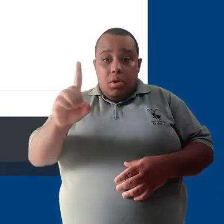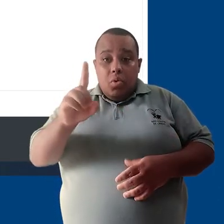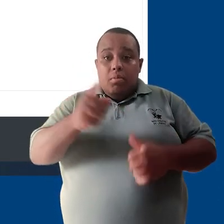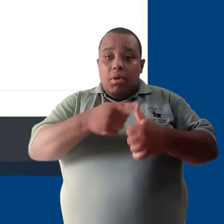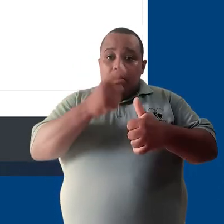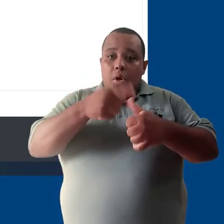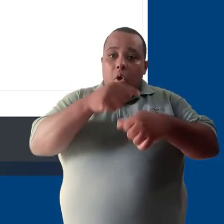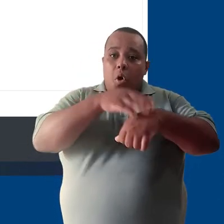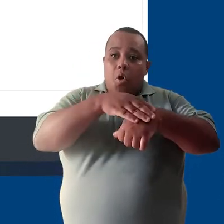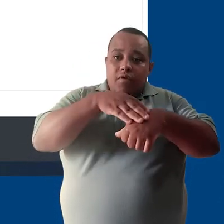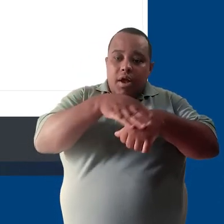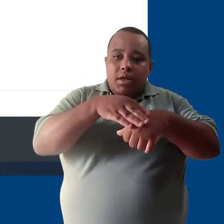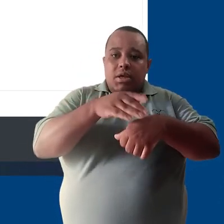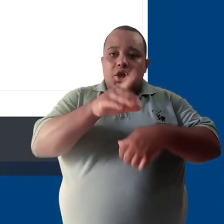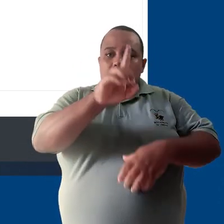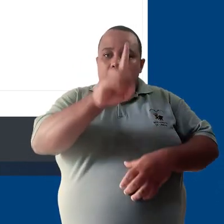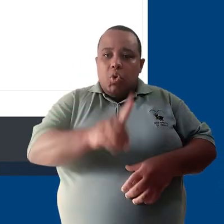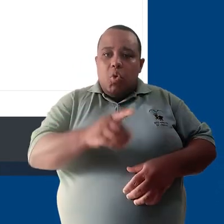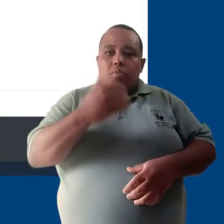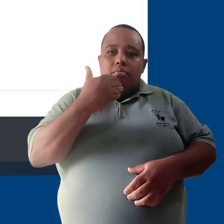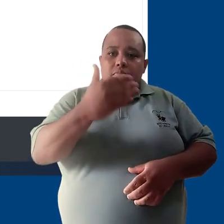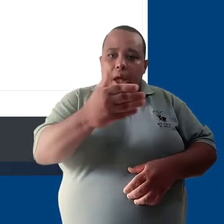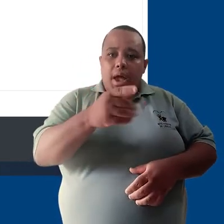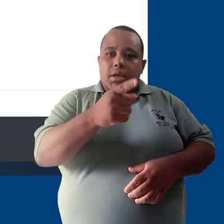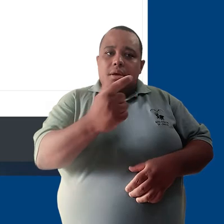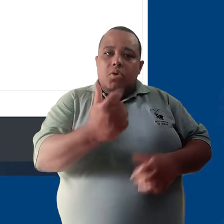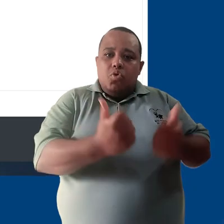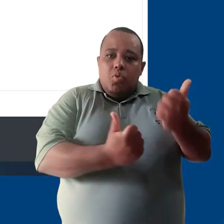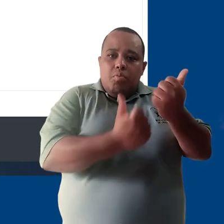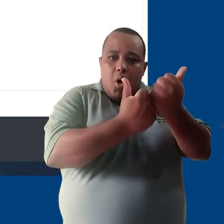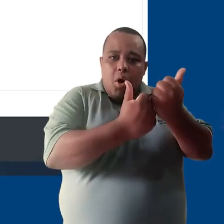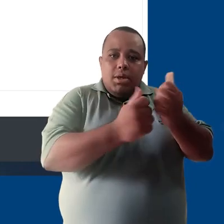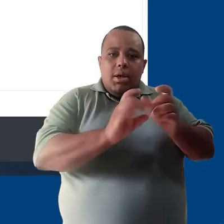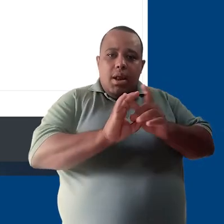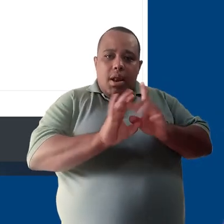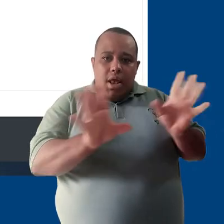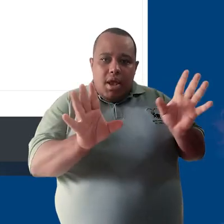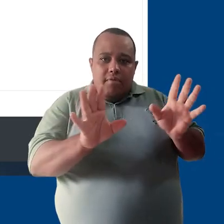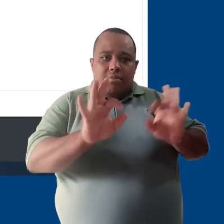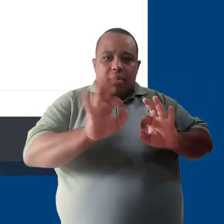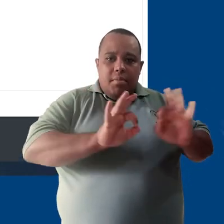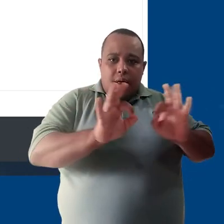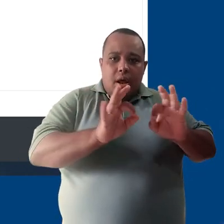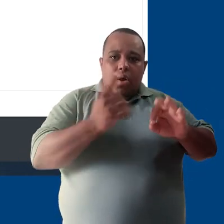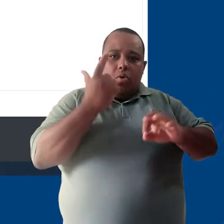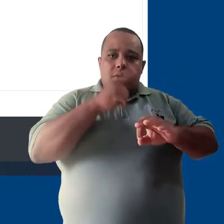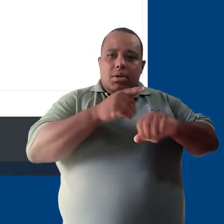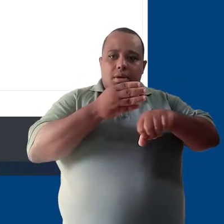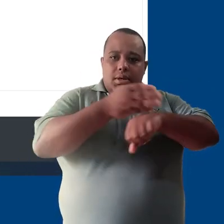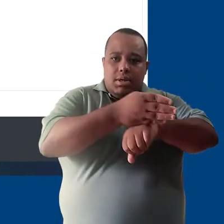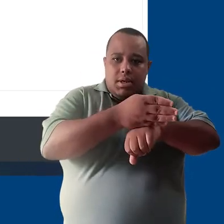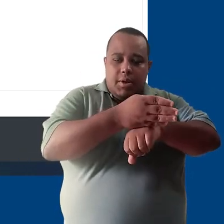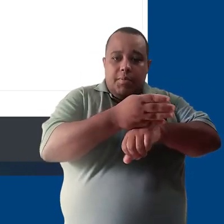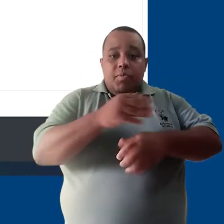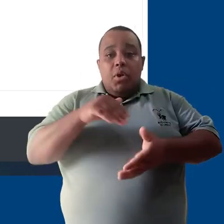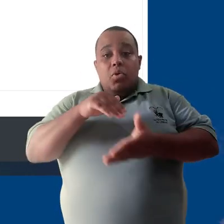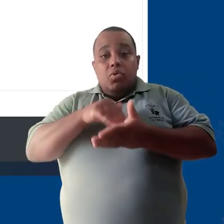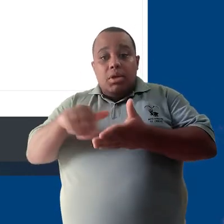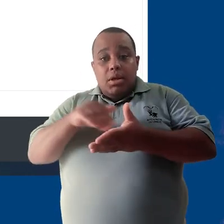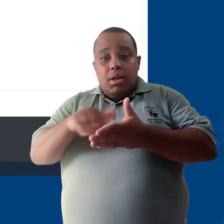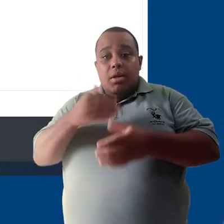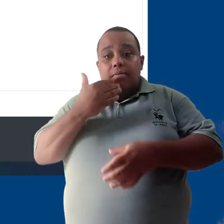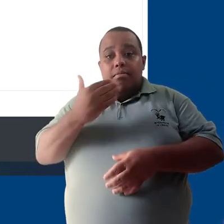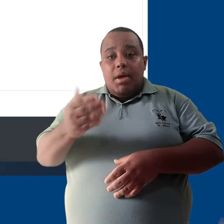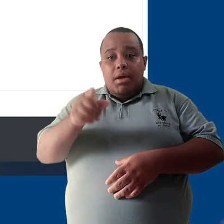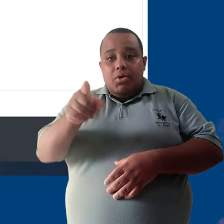pedem à diretoria que o suporte dê acesso ao curso solicitado. Secretários pedem a coordenadores que